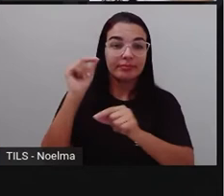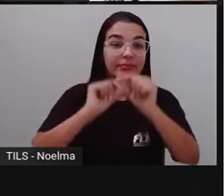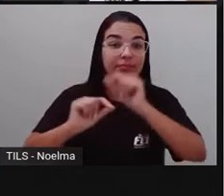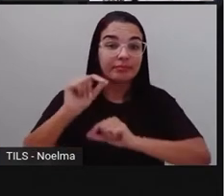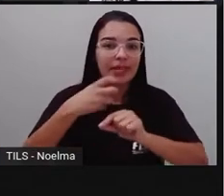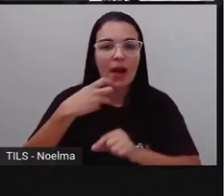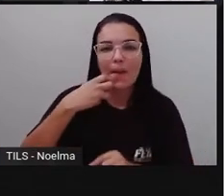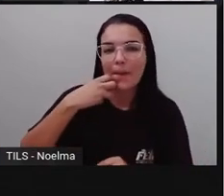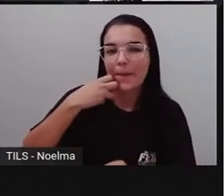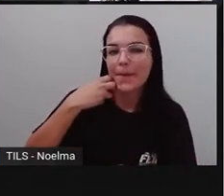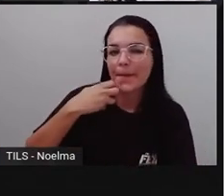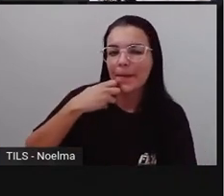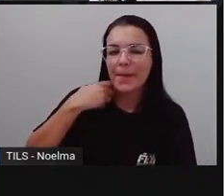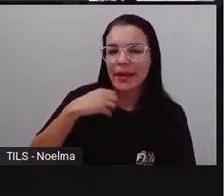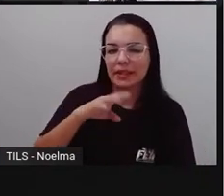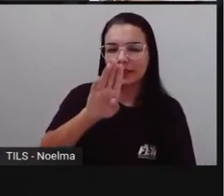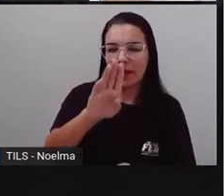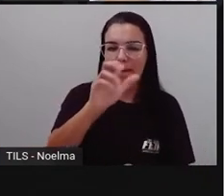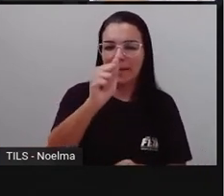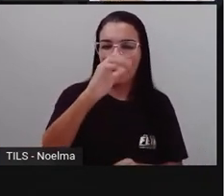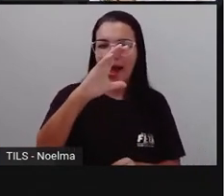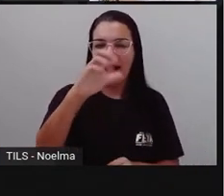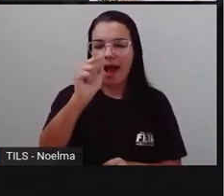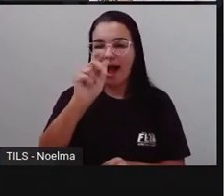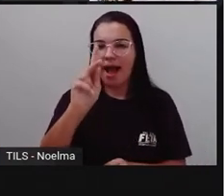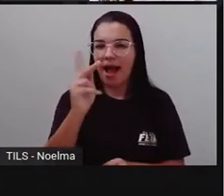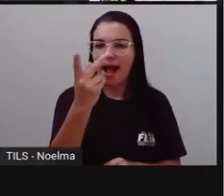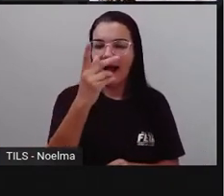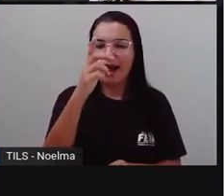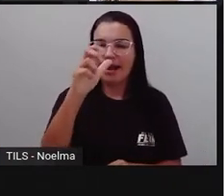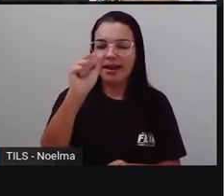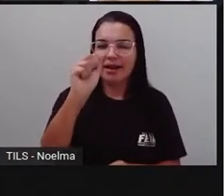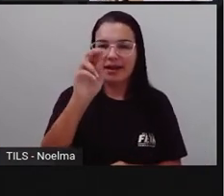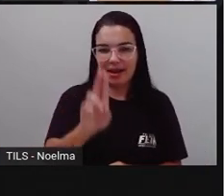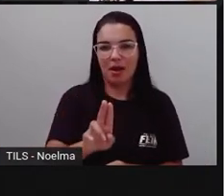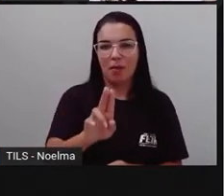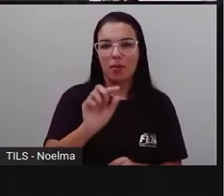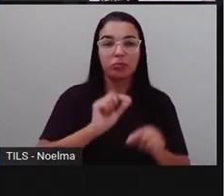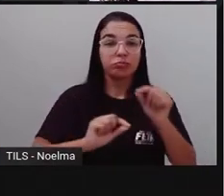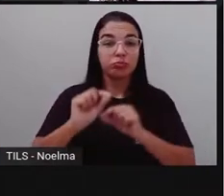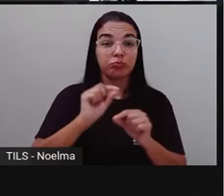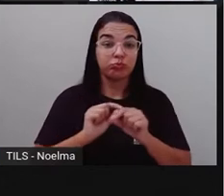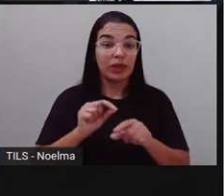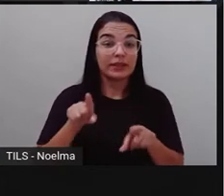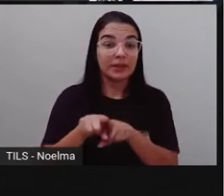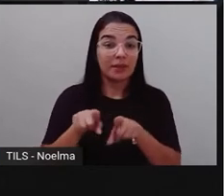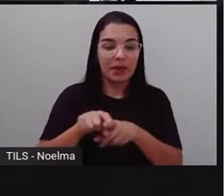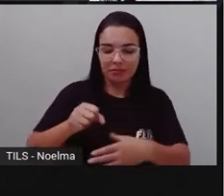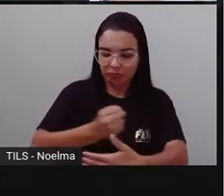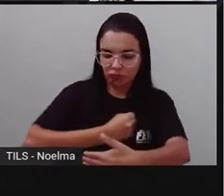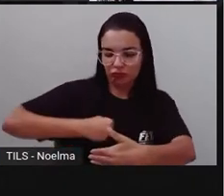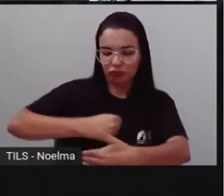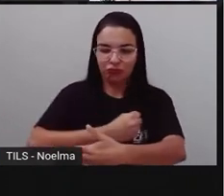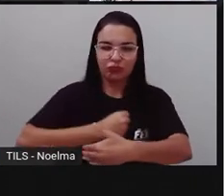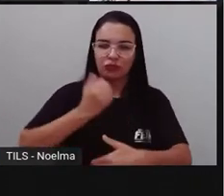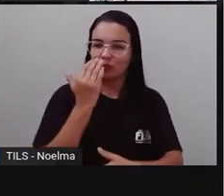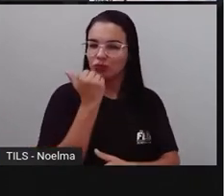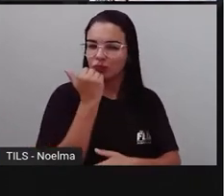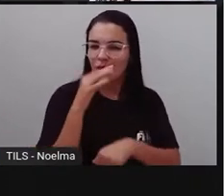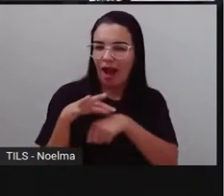também tem a feijoada que é uma adaptação de um prato português que é o cozido. Tá? Então,